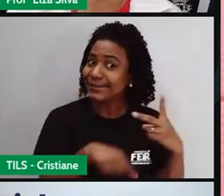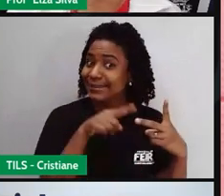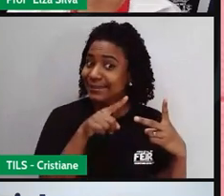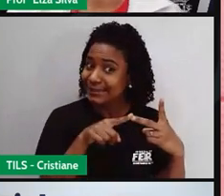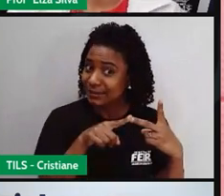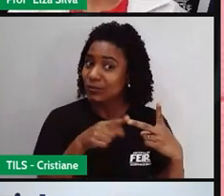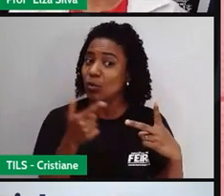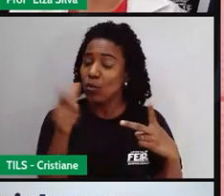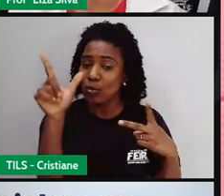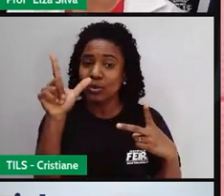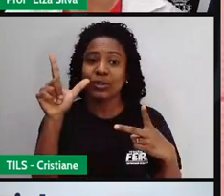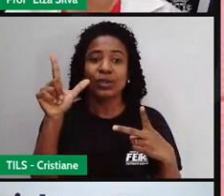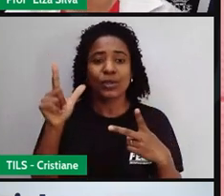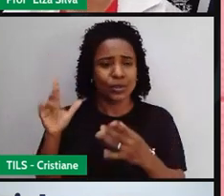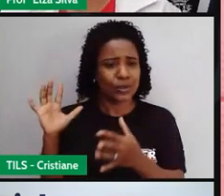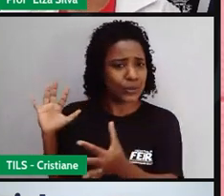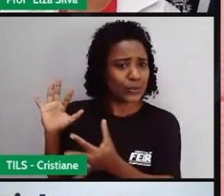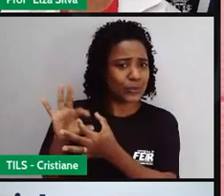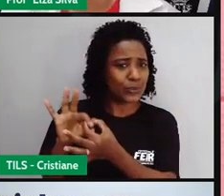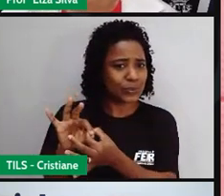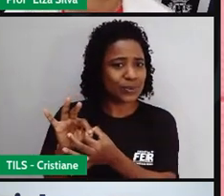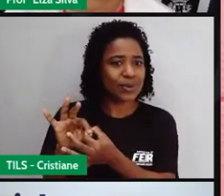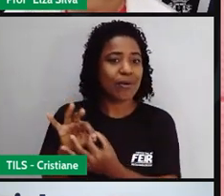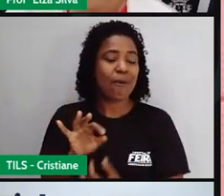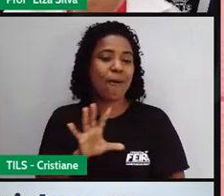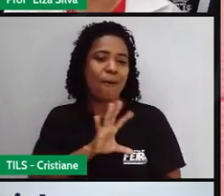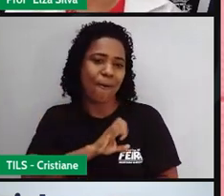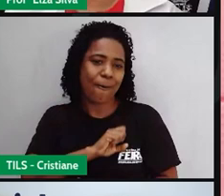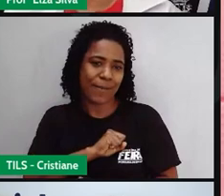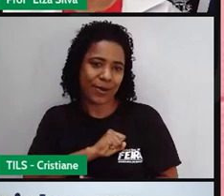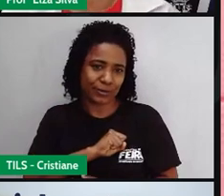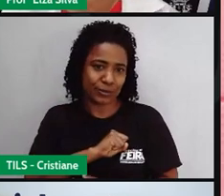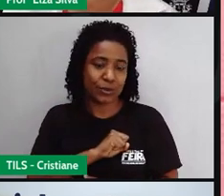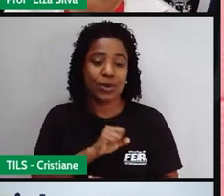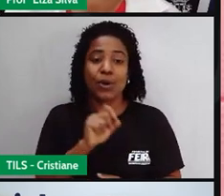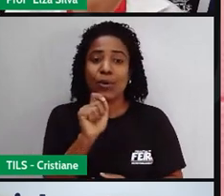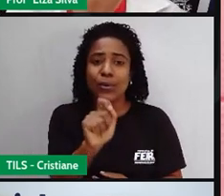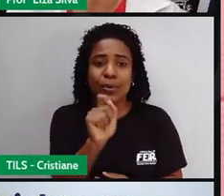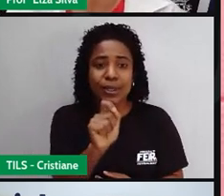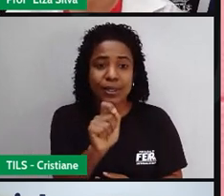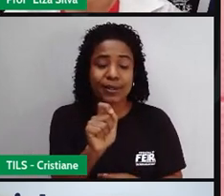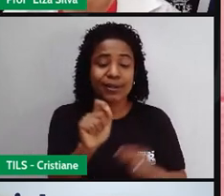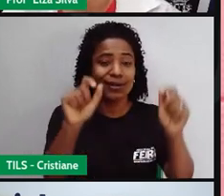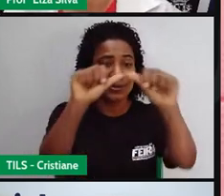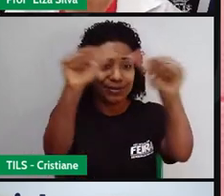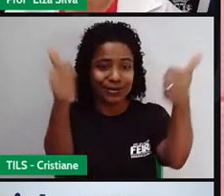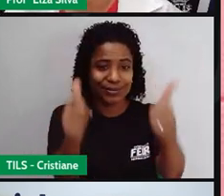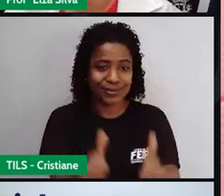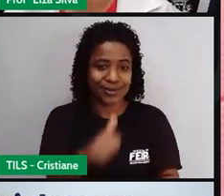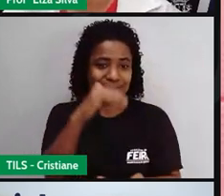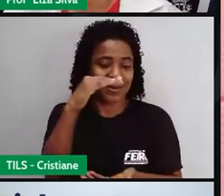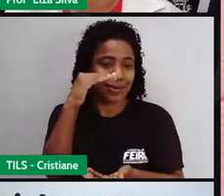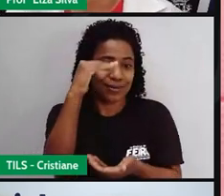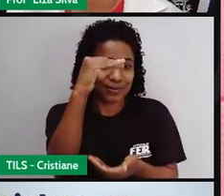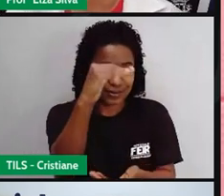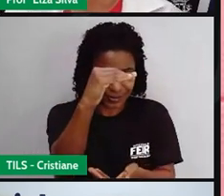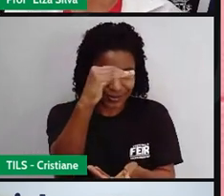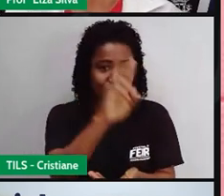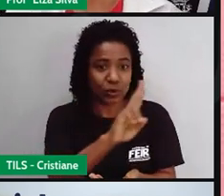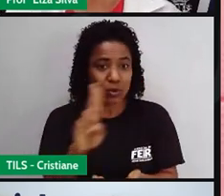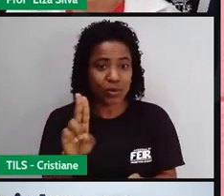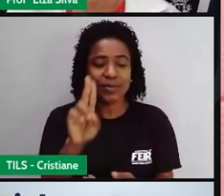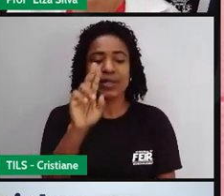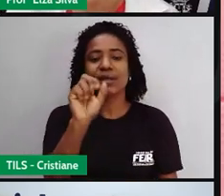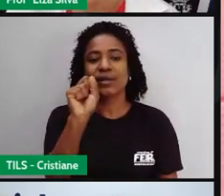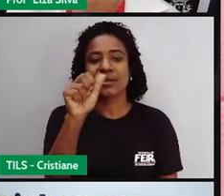romântica que está relacionada ao nosso santo, o santo Antônio, que inclusive a data católica, né,